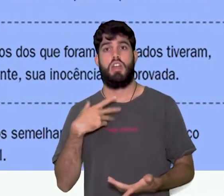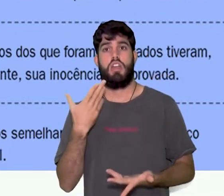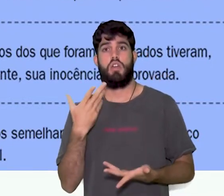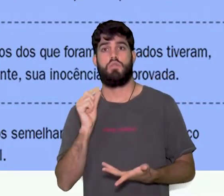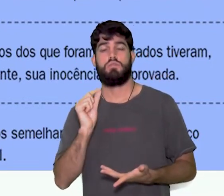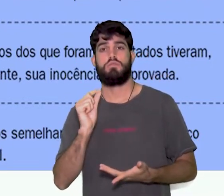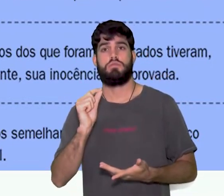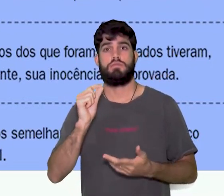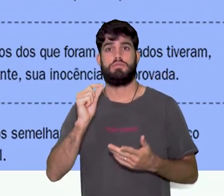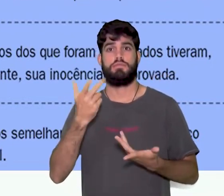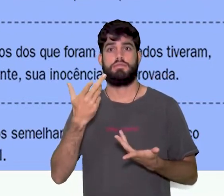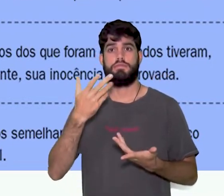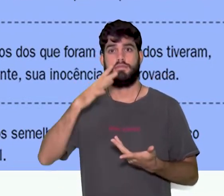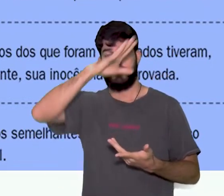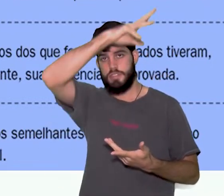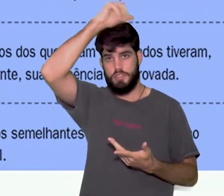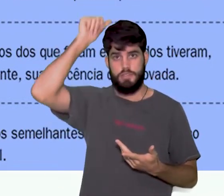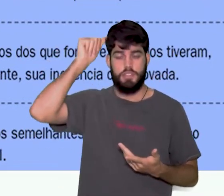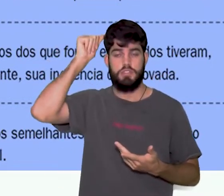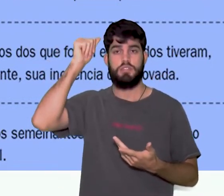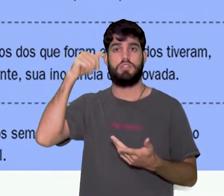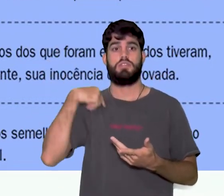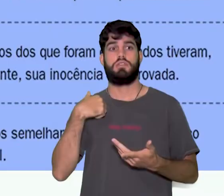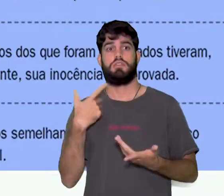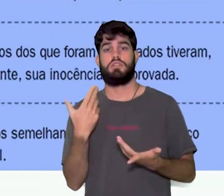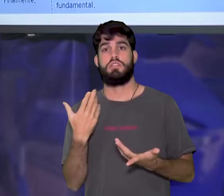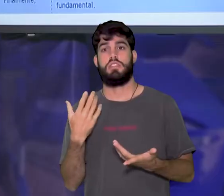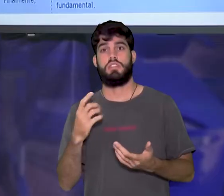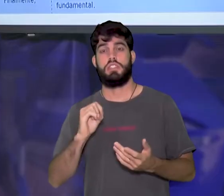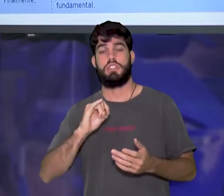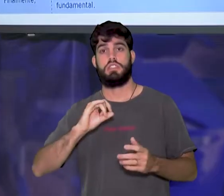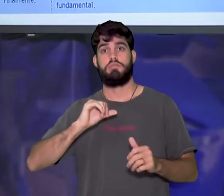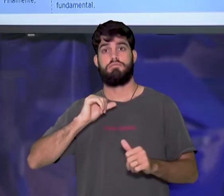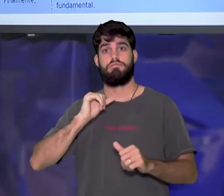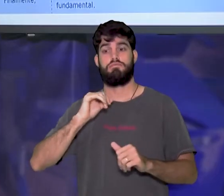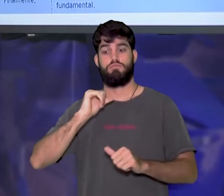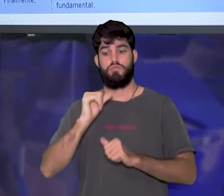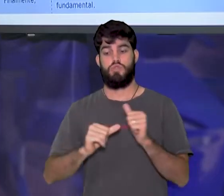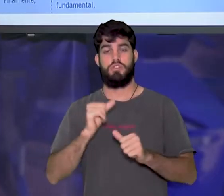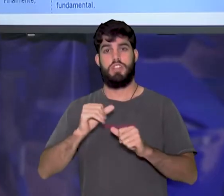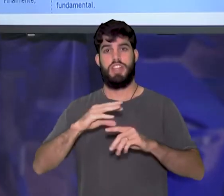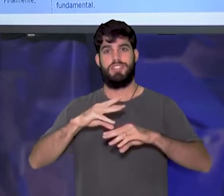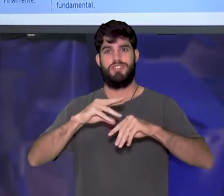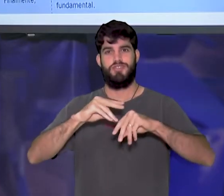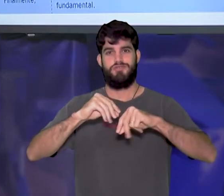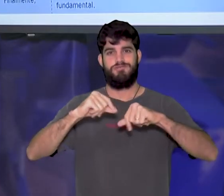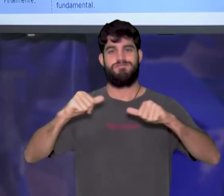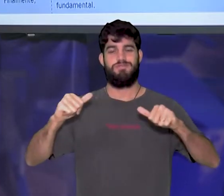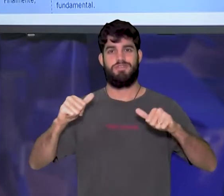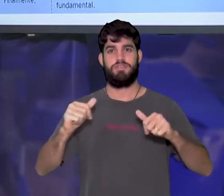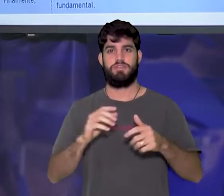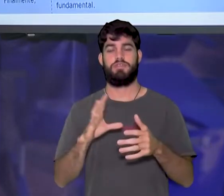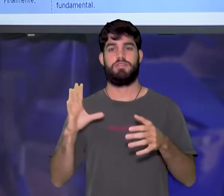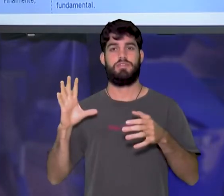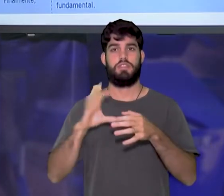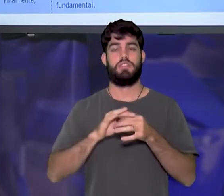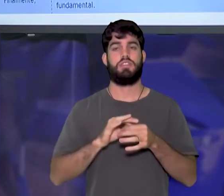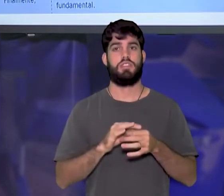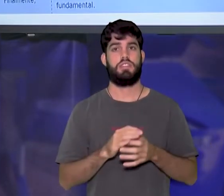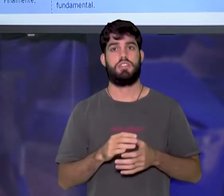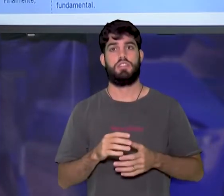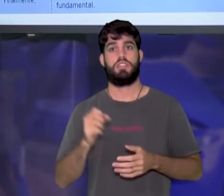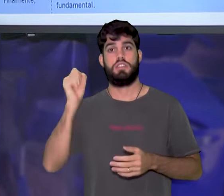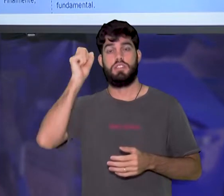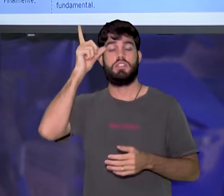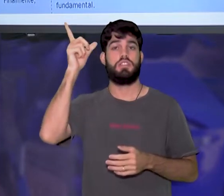transforme em um imenso deserto. Esse conectivo é provável, ele dá a